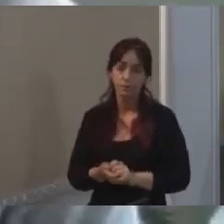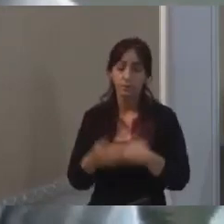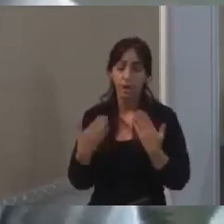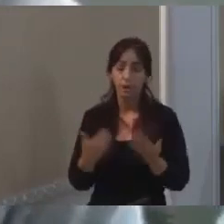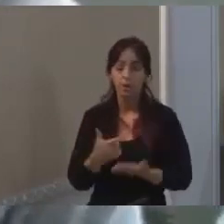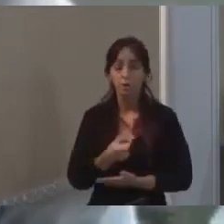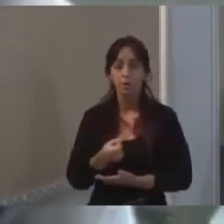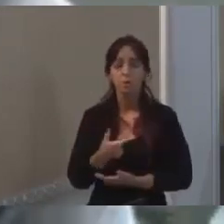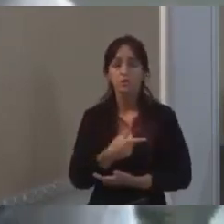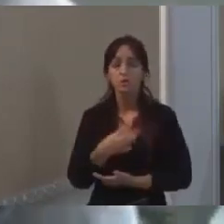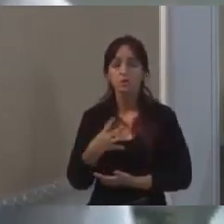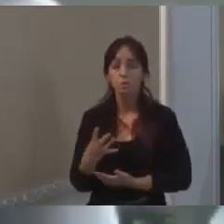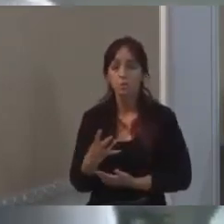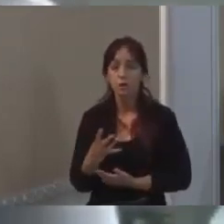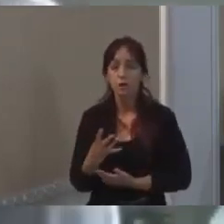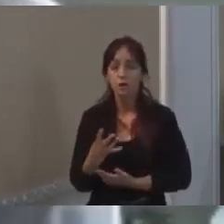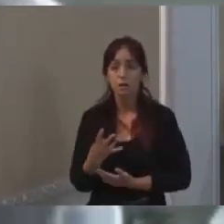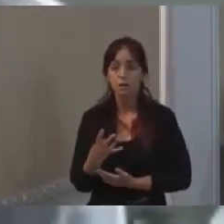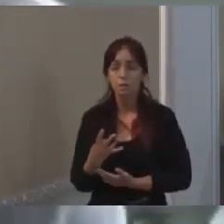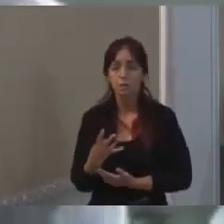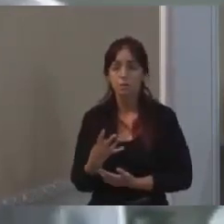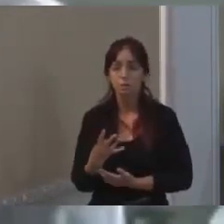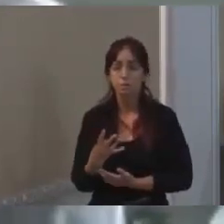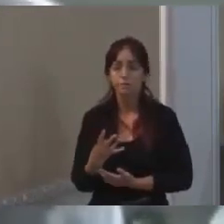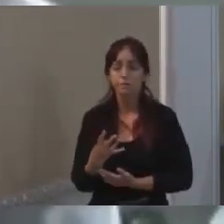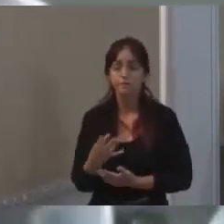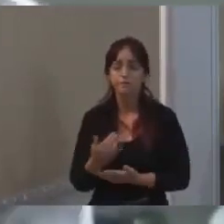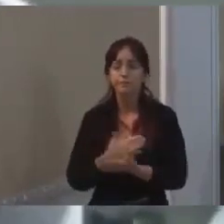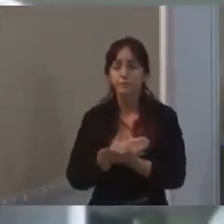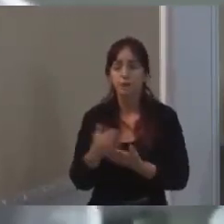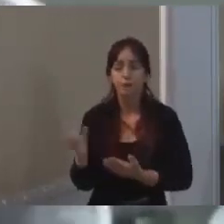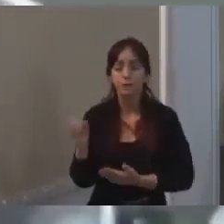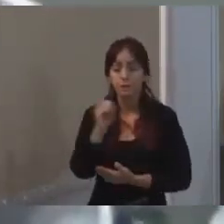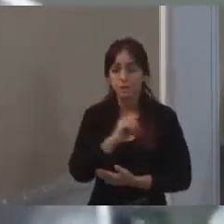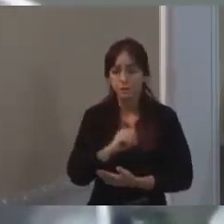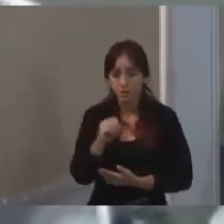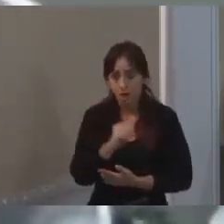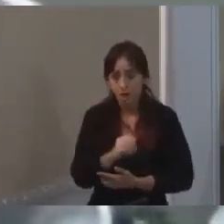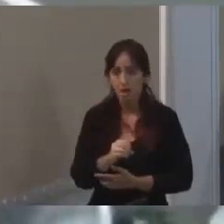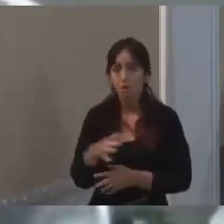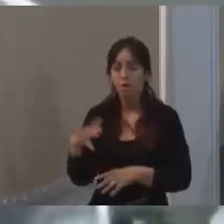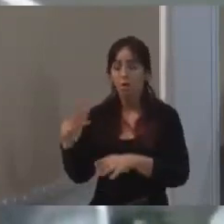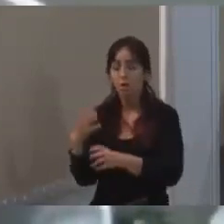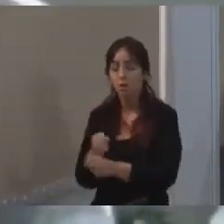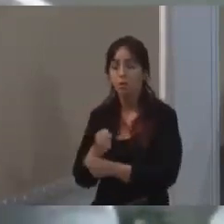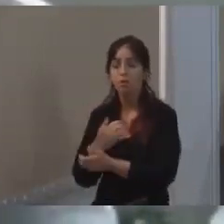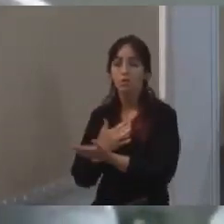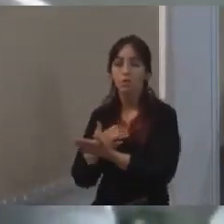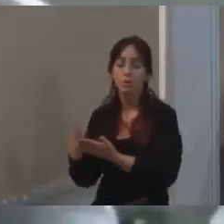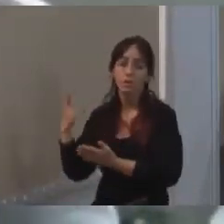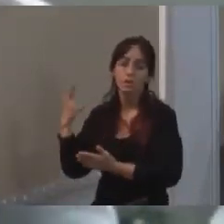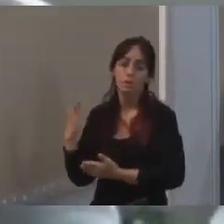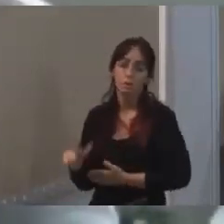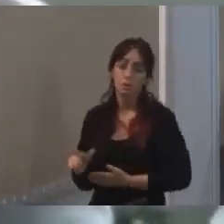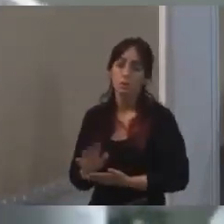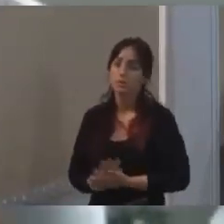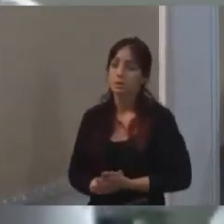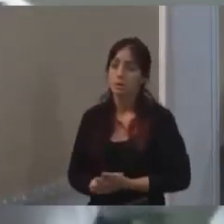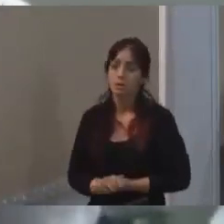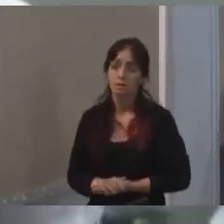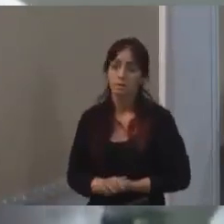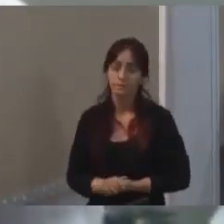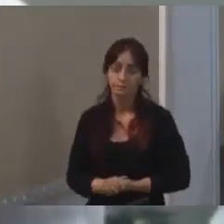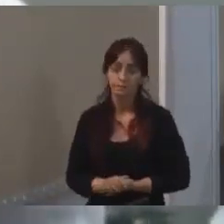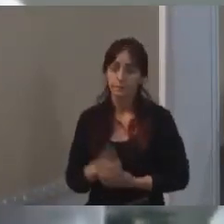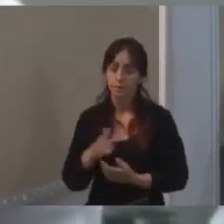2024, a história que eu disse no início, zera tudo e a gente faz a conta de novo, né? Sem trazer nenhum número